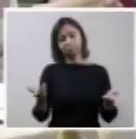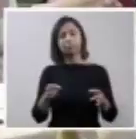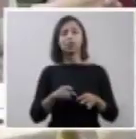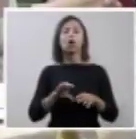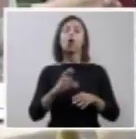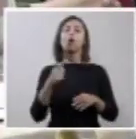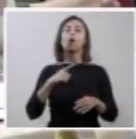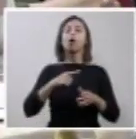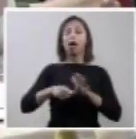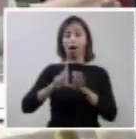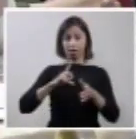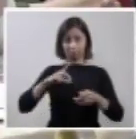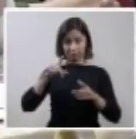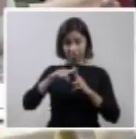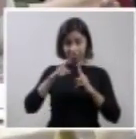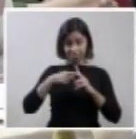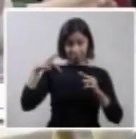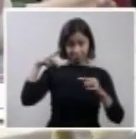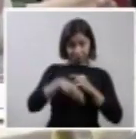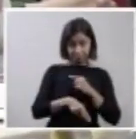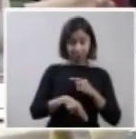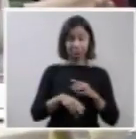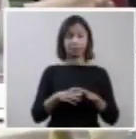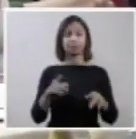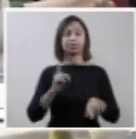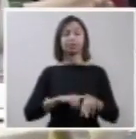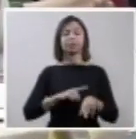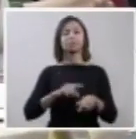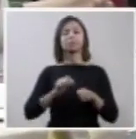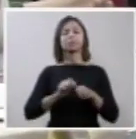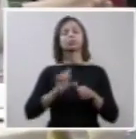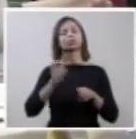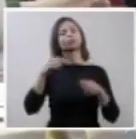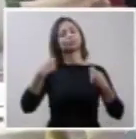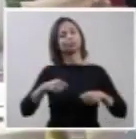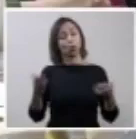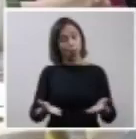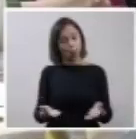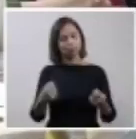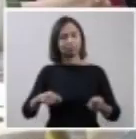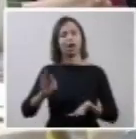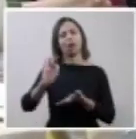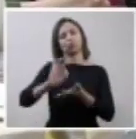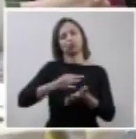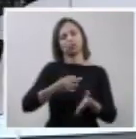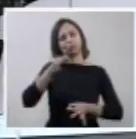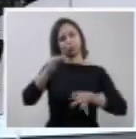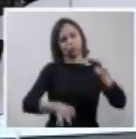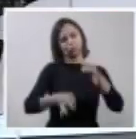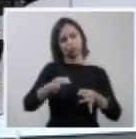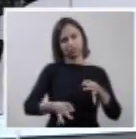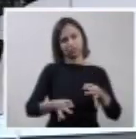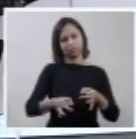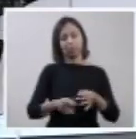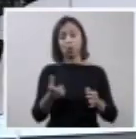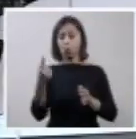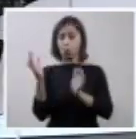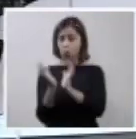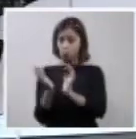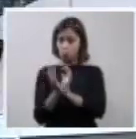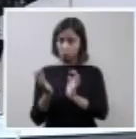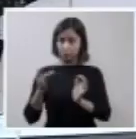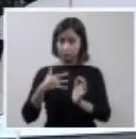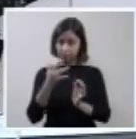caso de anencefalia no feto é um procedimento realizado apenas com autorização judicial. Uma equipe de saúde para atender uma mulher